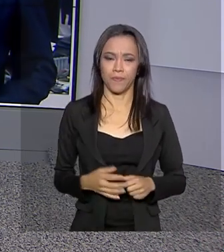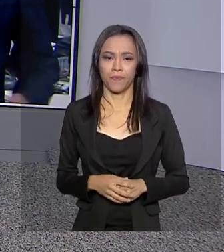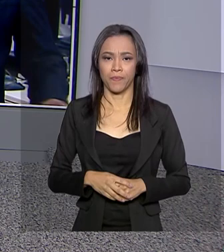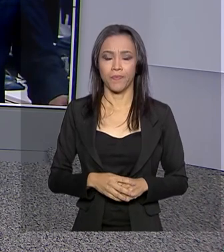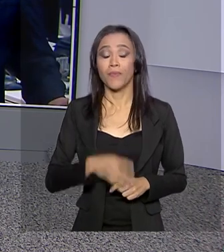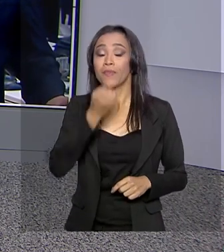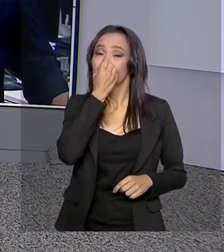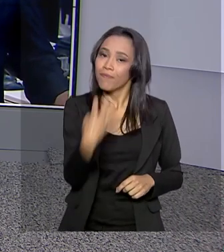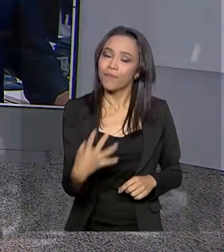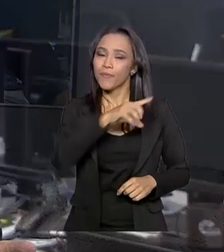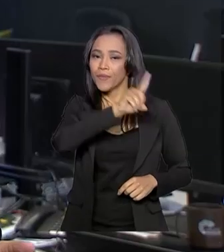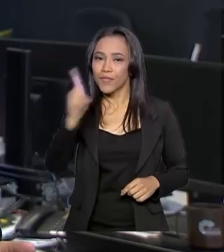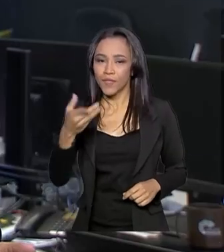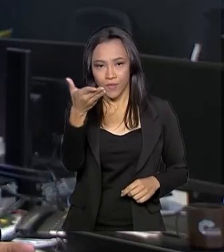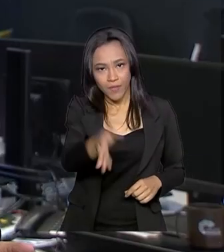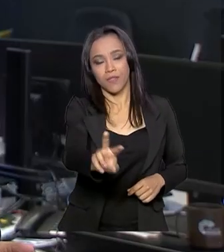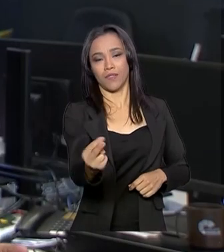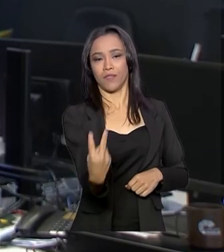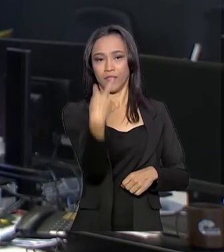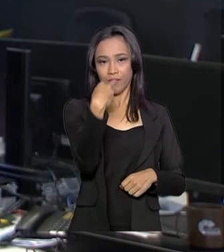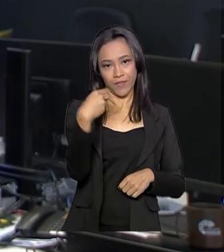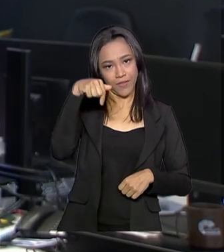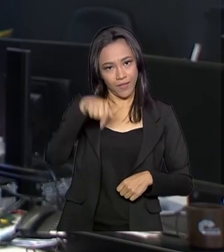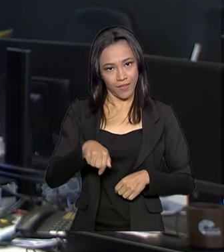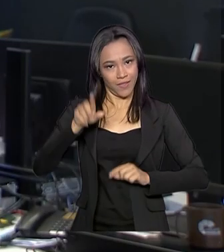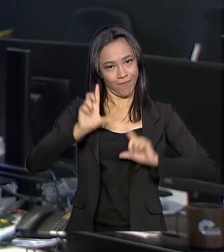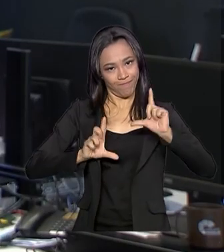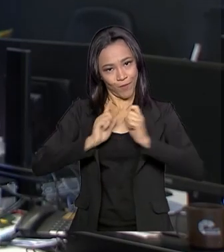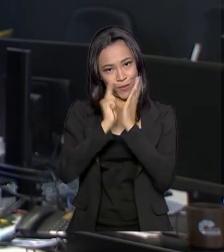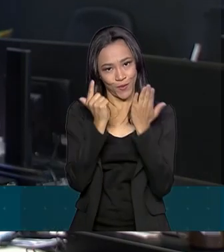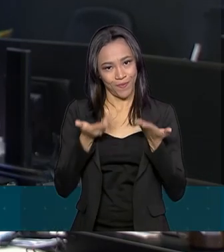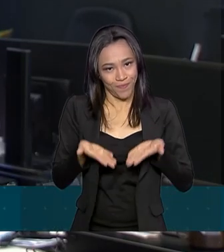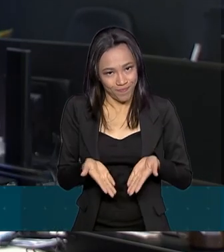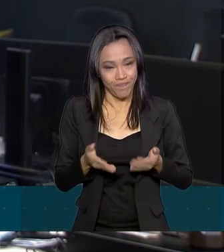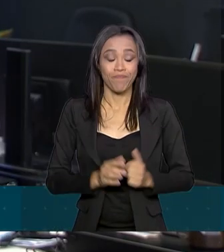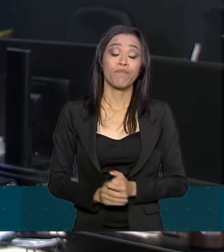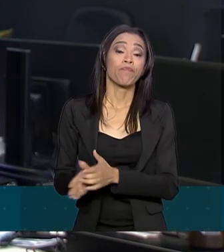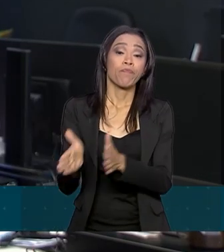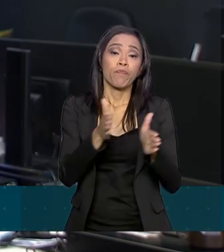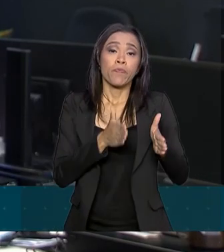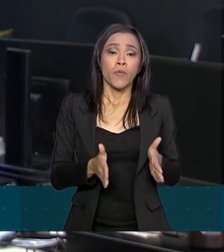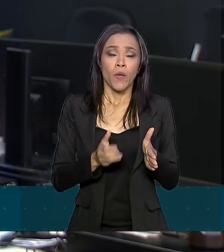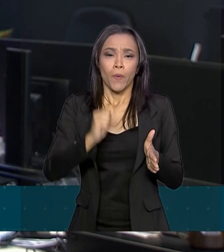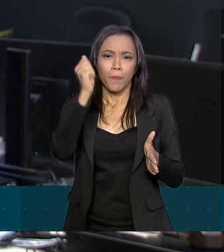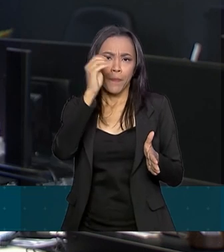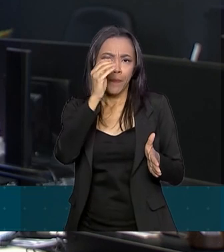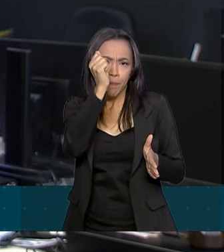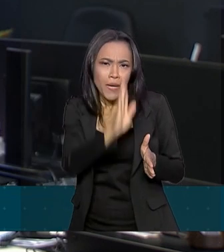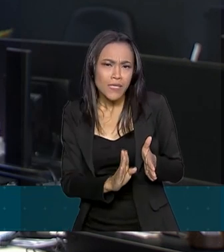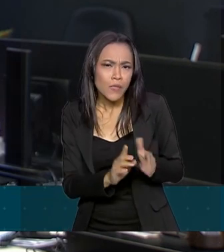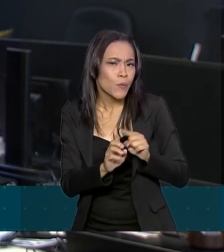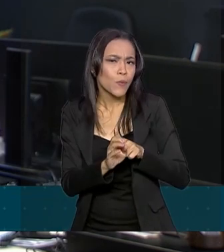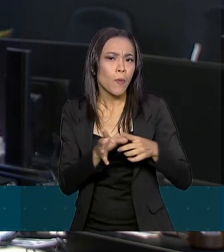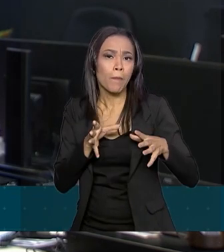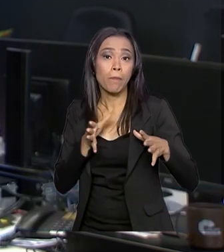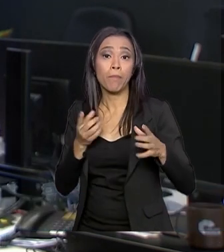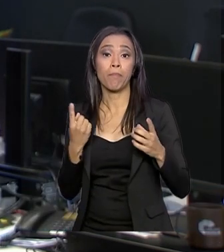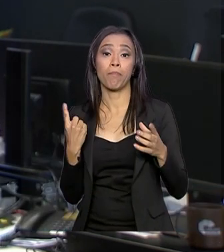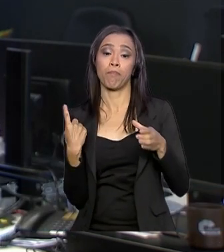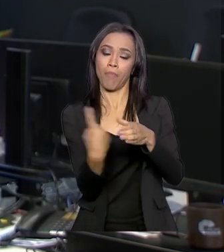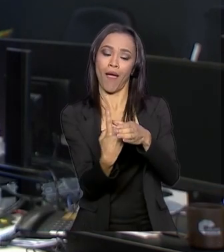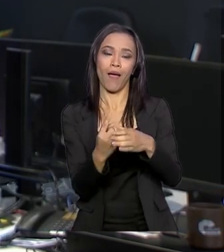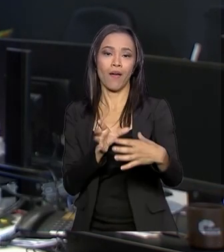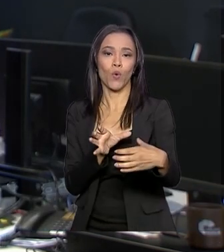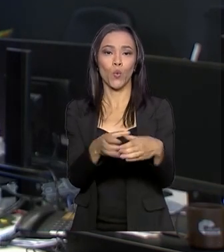Bom dia, Renata. Bom dia a você que acompanha o Brasil em Dia. O Brasil passa a fazer parte, Renata, do seleto grupo de